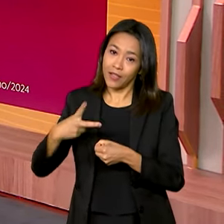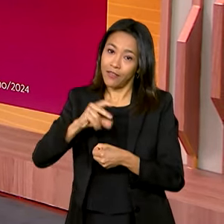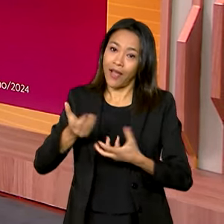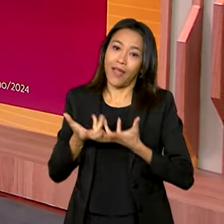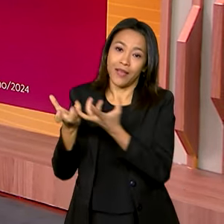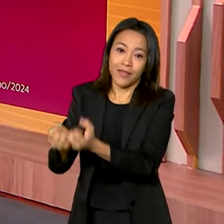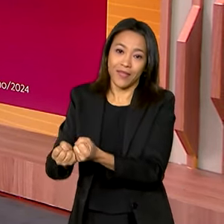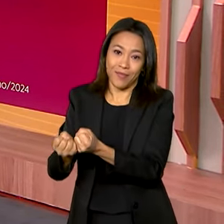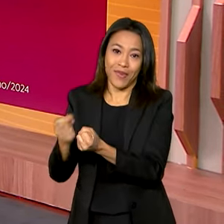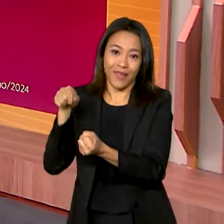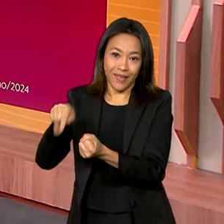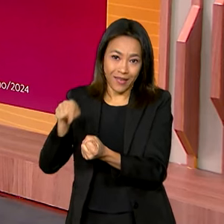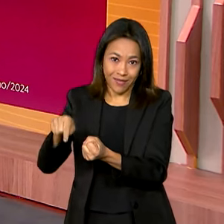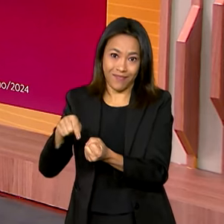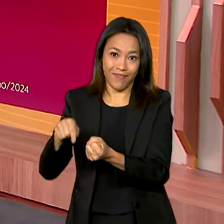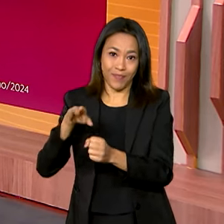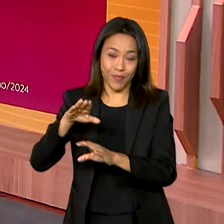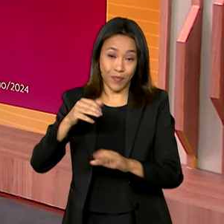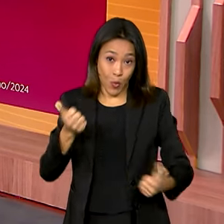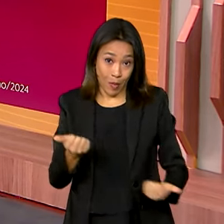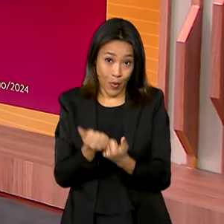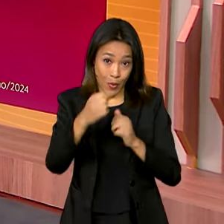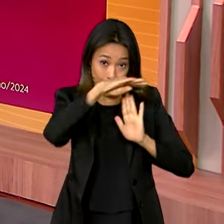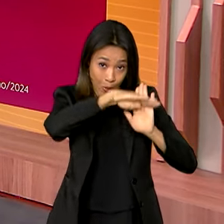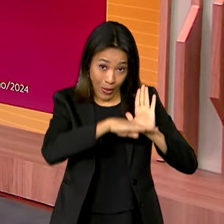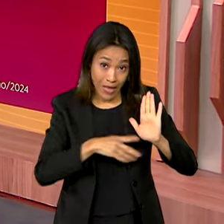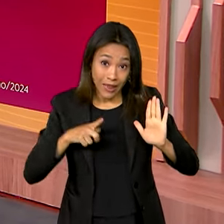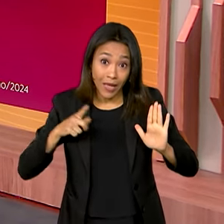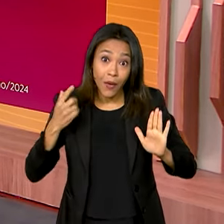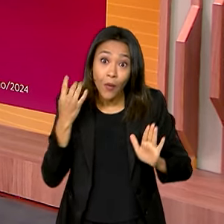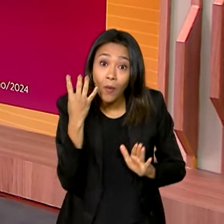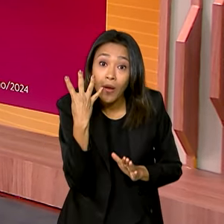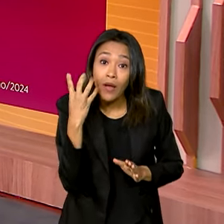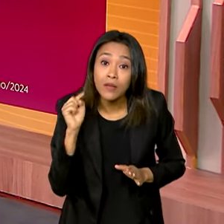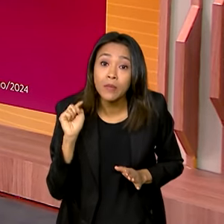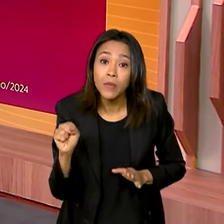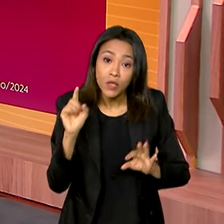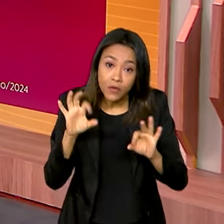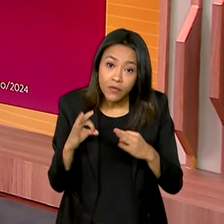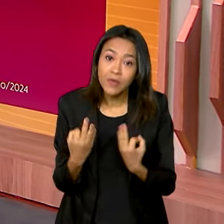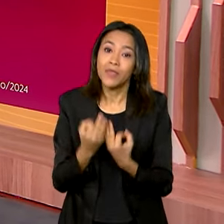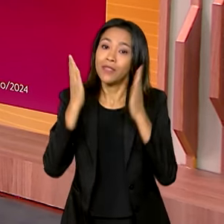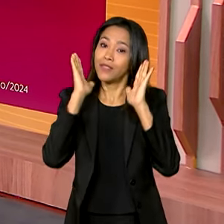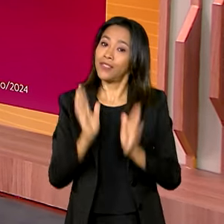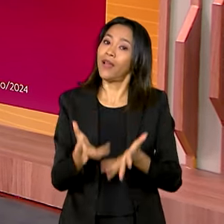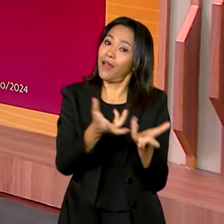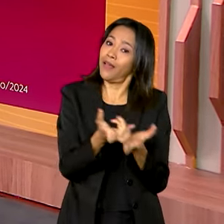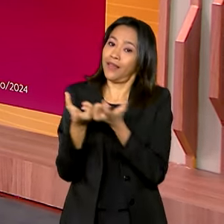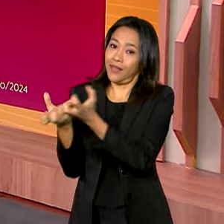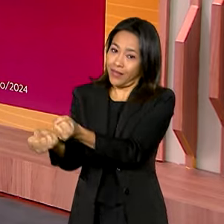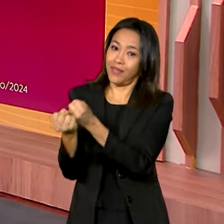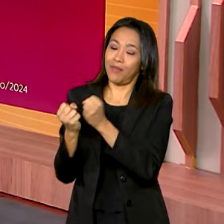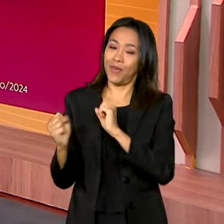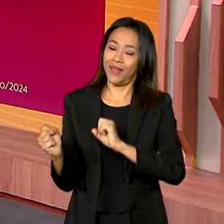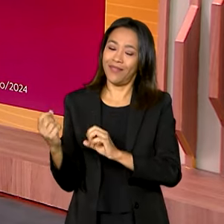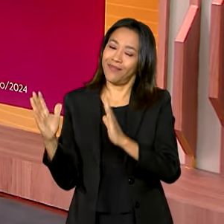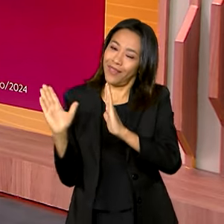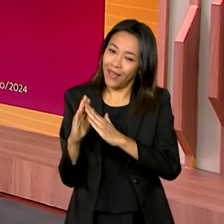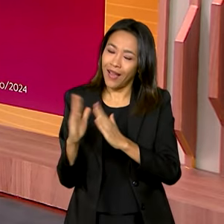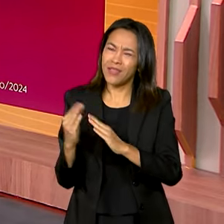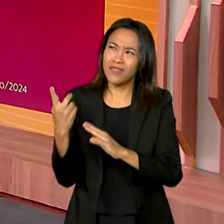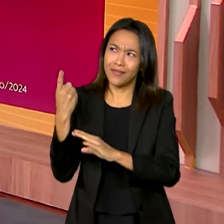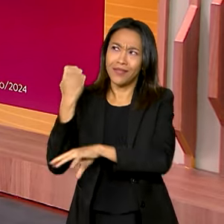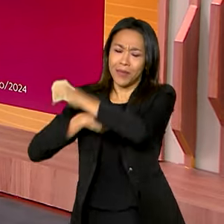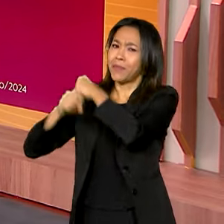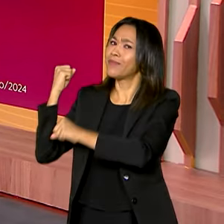receber nesta fase do programa, ela já conta com 4 mil famílias contempladas pelo Minha Casa Minha Vida desde o